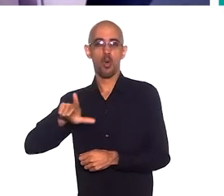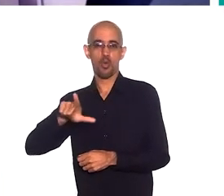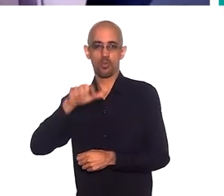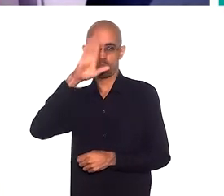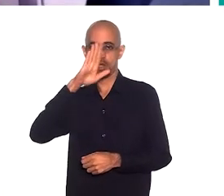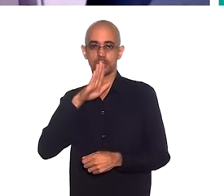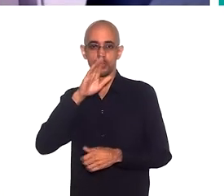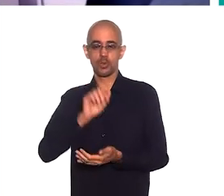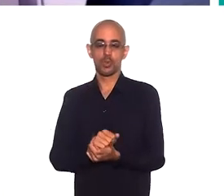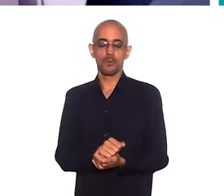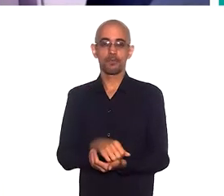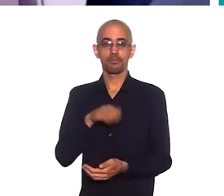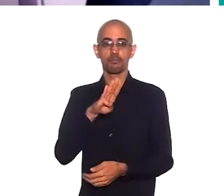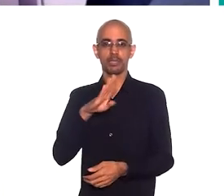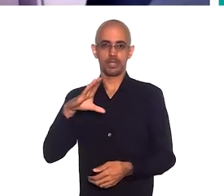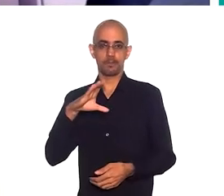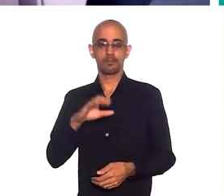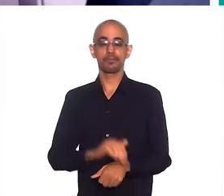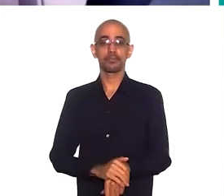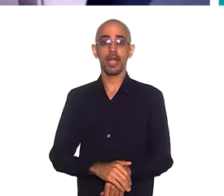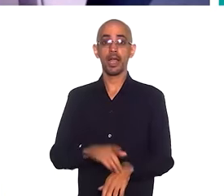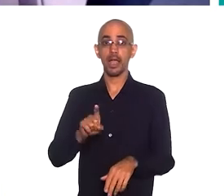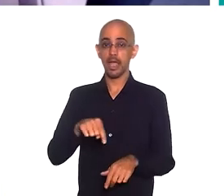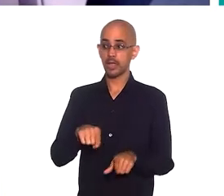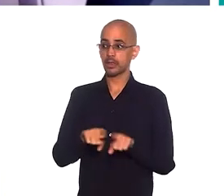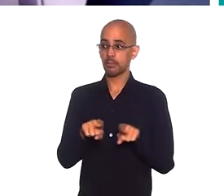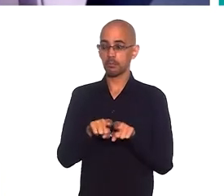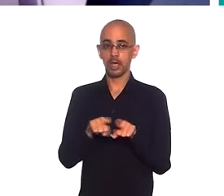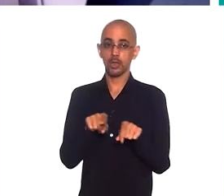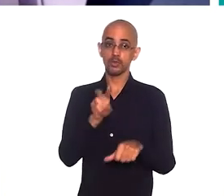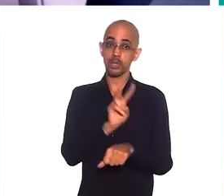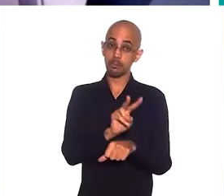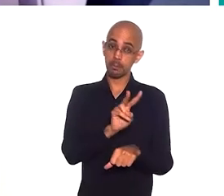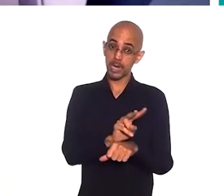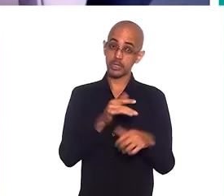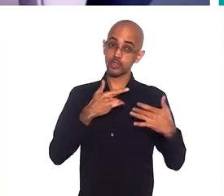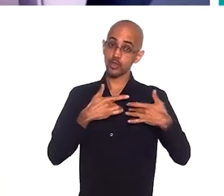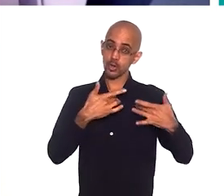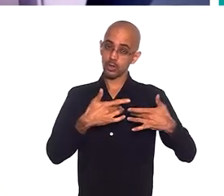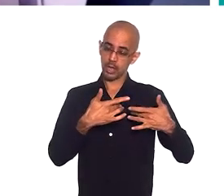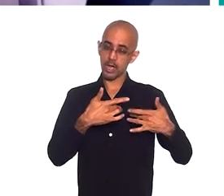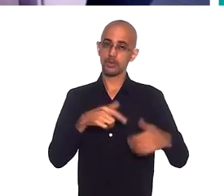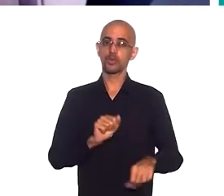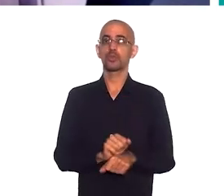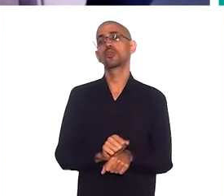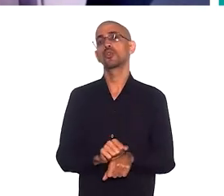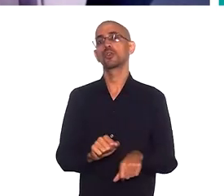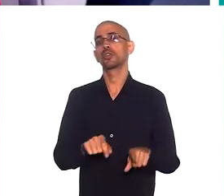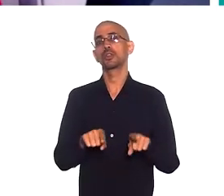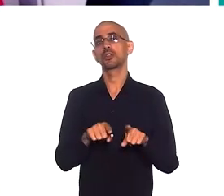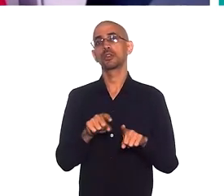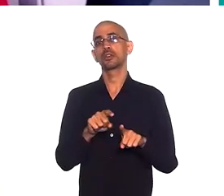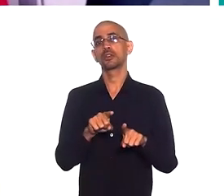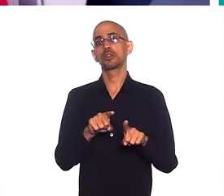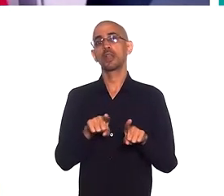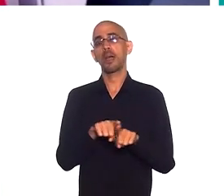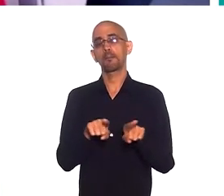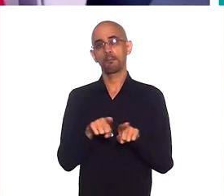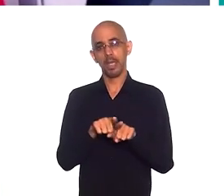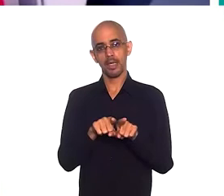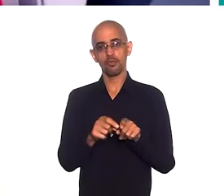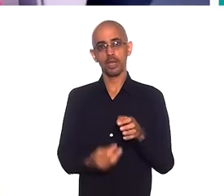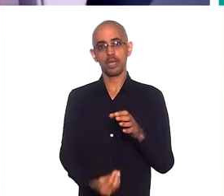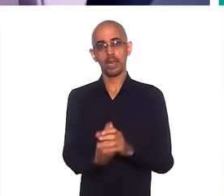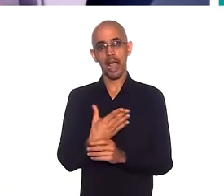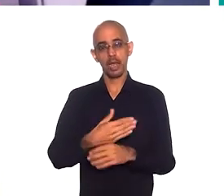primeira questão financeira, foi com os créditos solidários, que são os bancos chamados Cressol. Esse Cressol entrou no